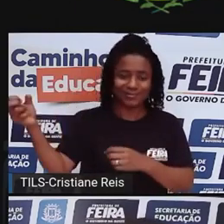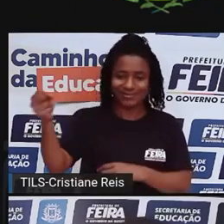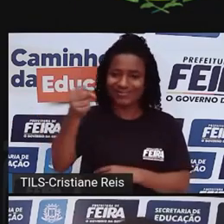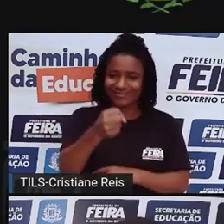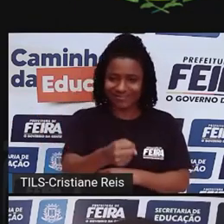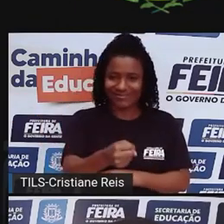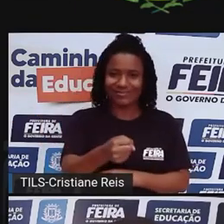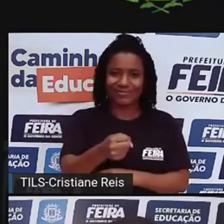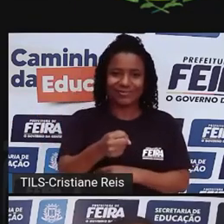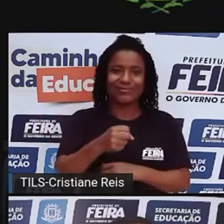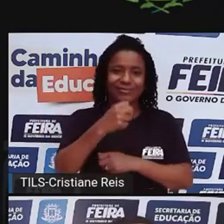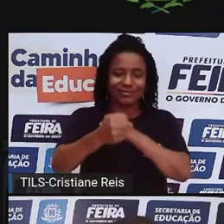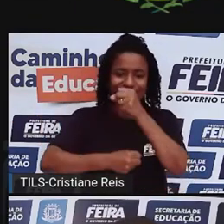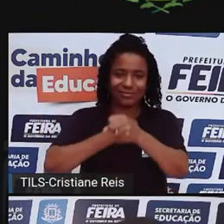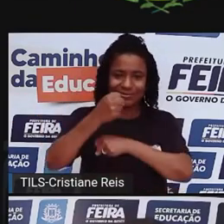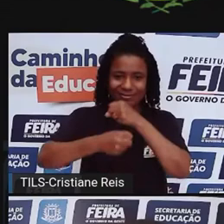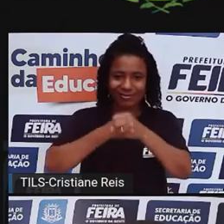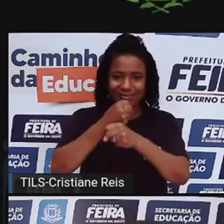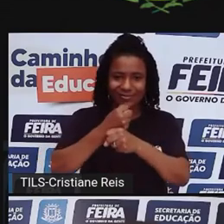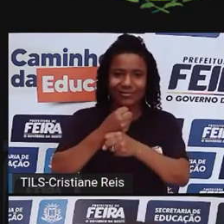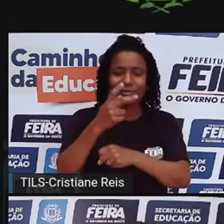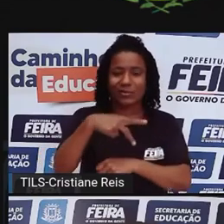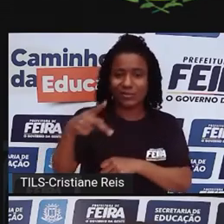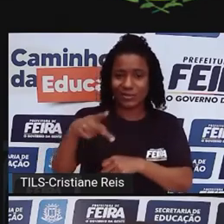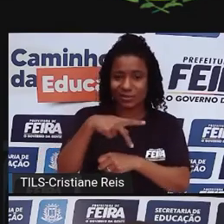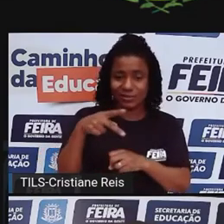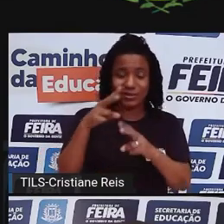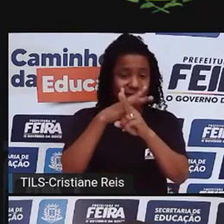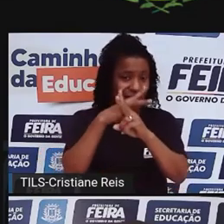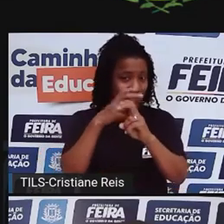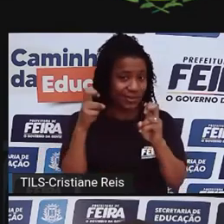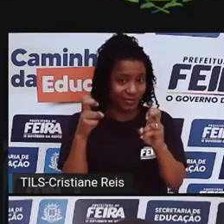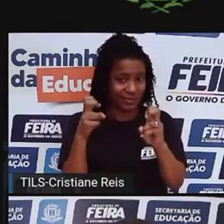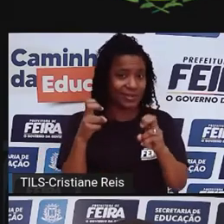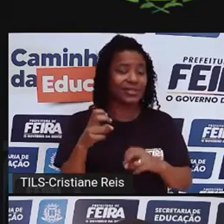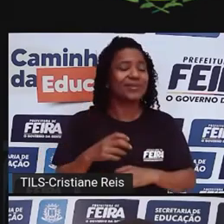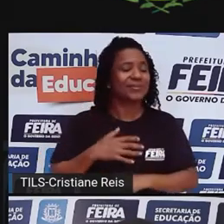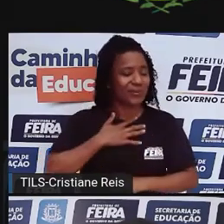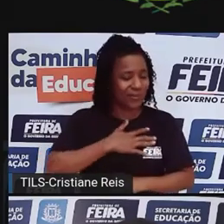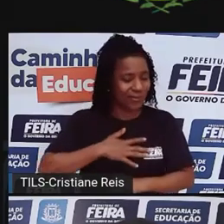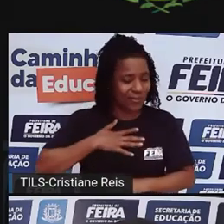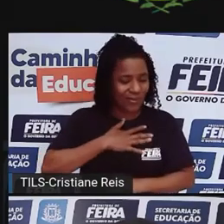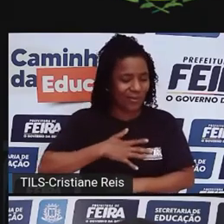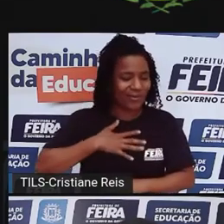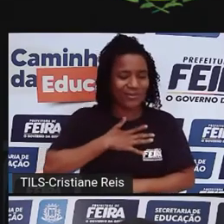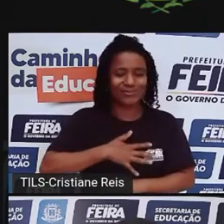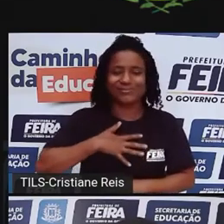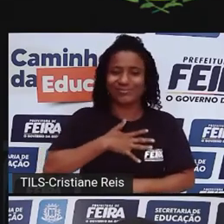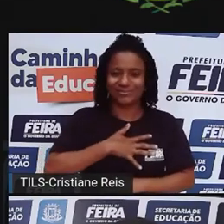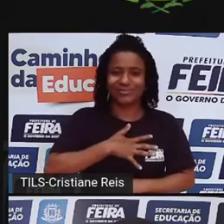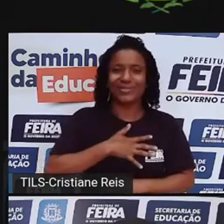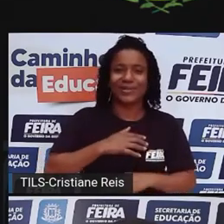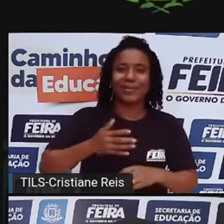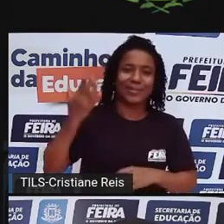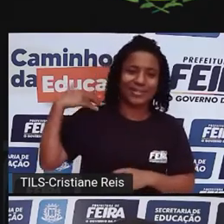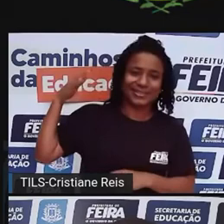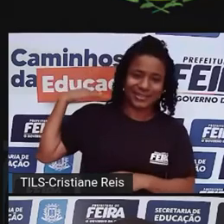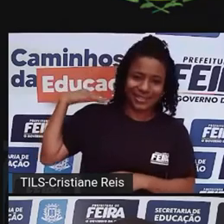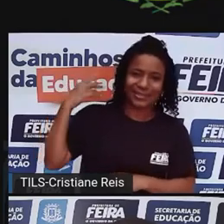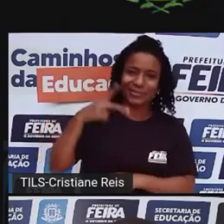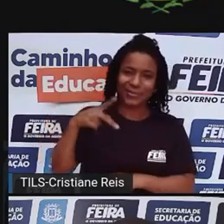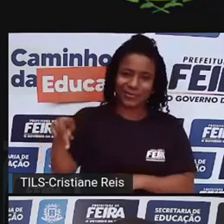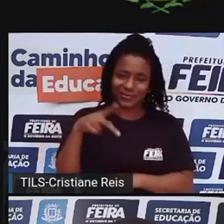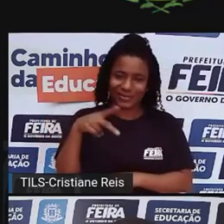há três anos, eu sou professor da UFs concursado, mas eu me orgulho muito de ter sido professor da educação básica pública da